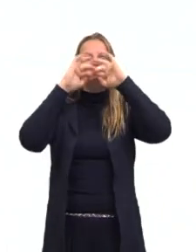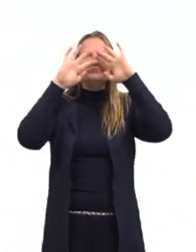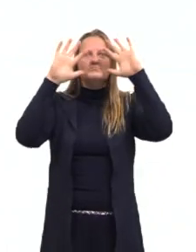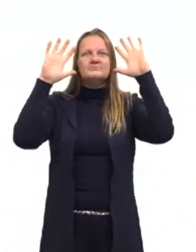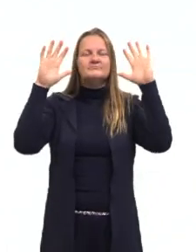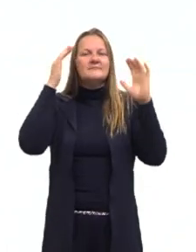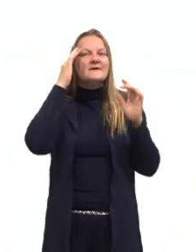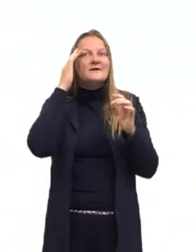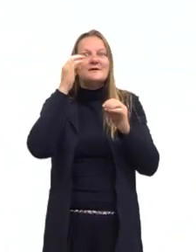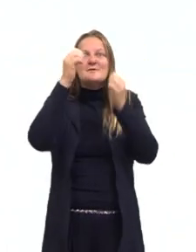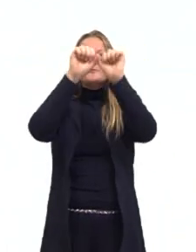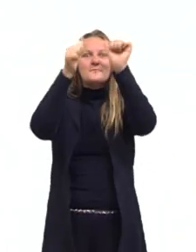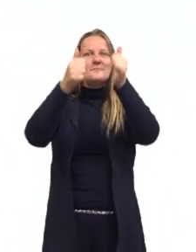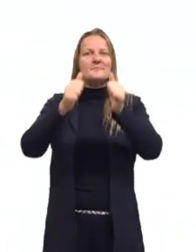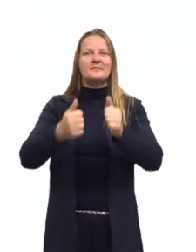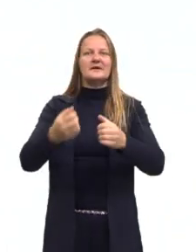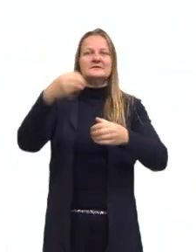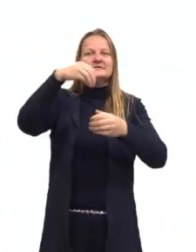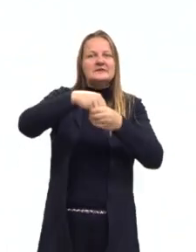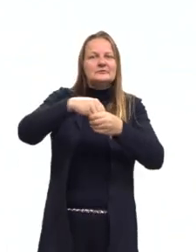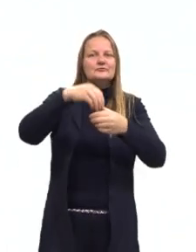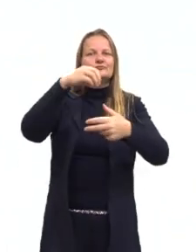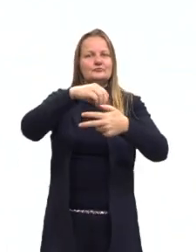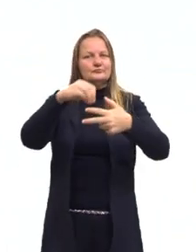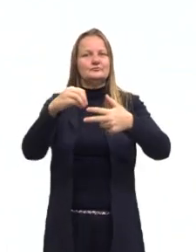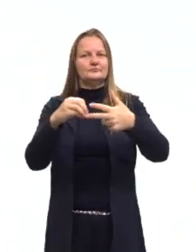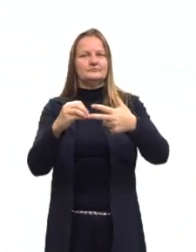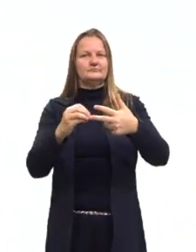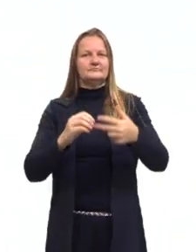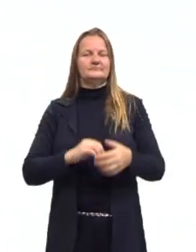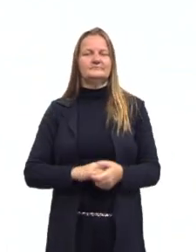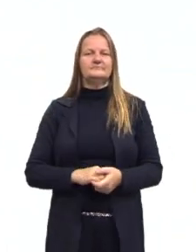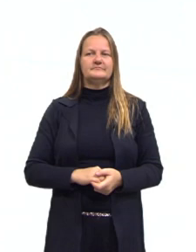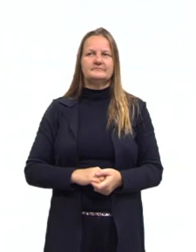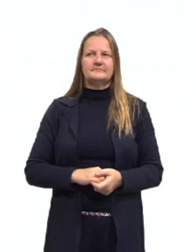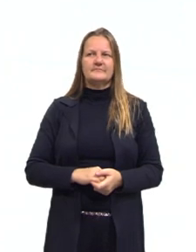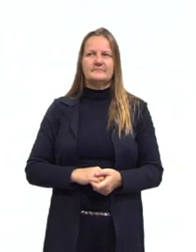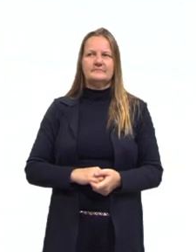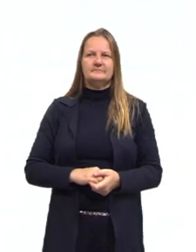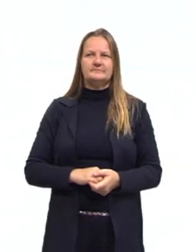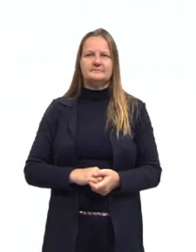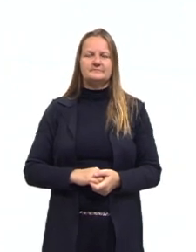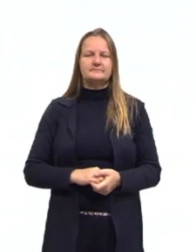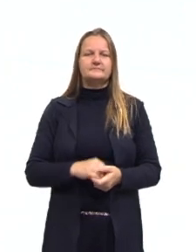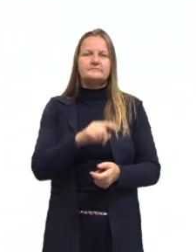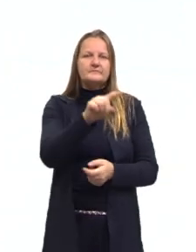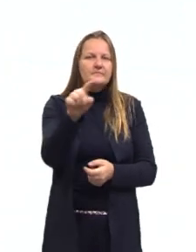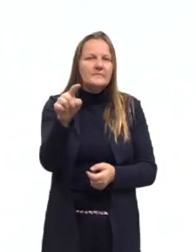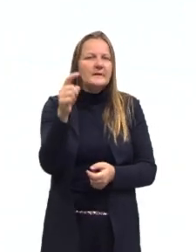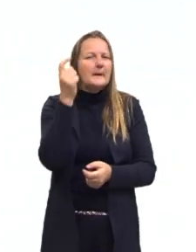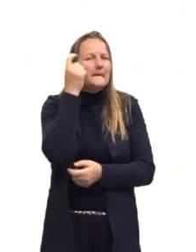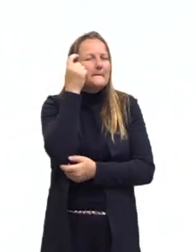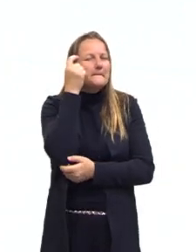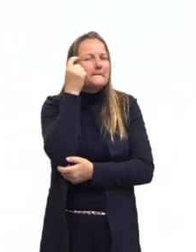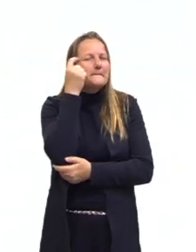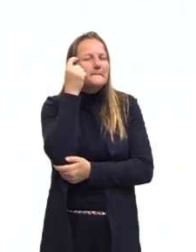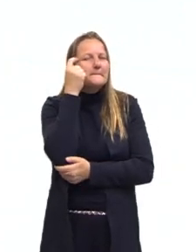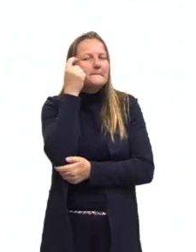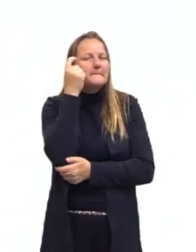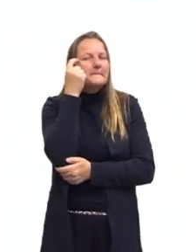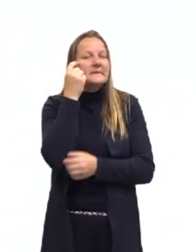imagens que são usadas aí em questões do Enem, tá? Então aqui eu quero que vocês, durante essa aula,